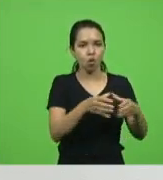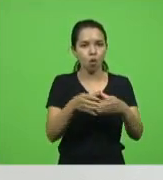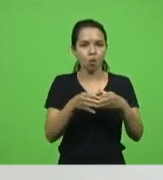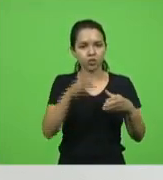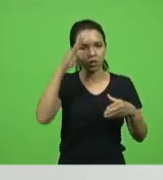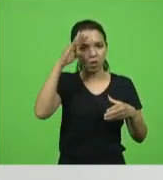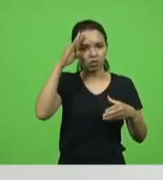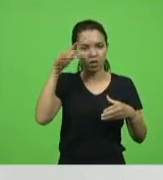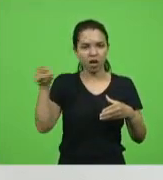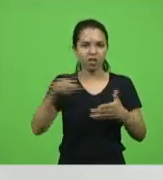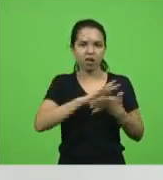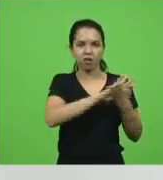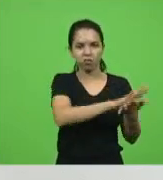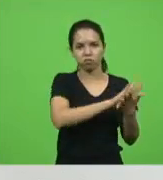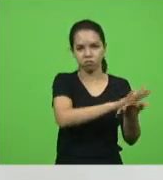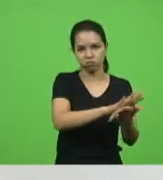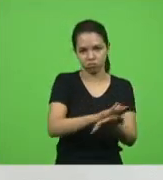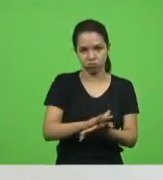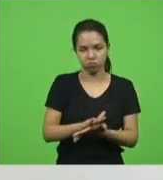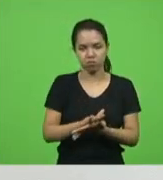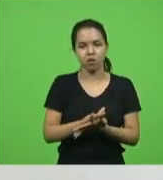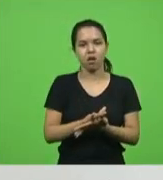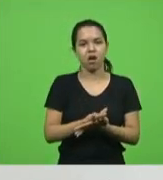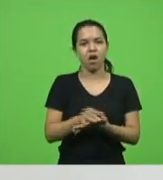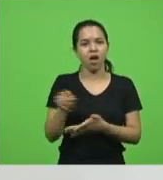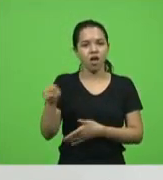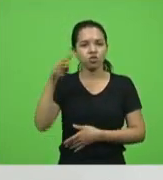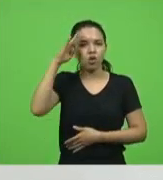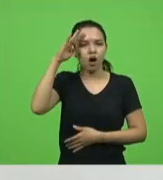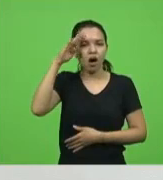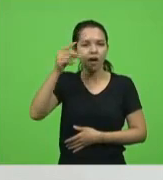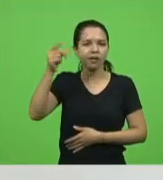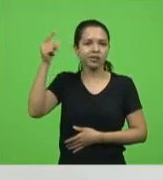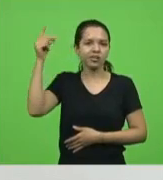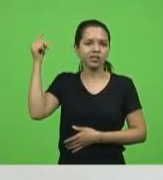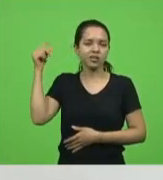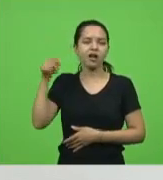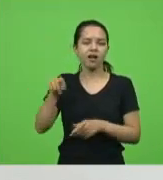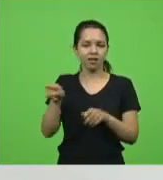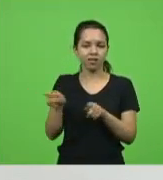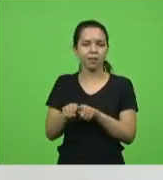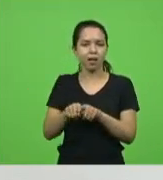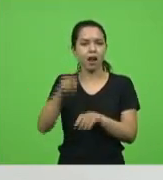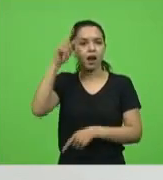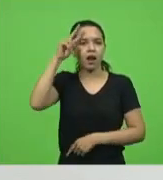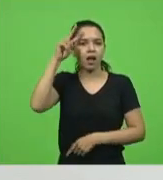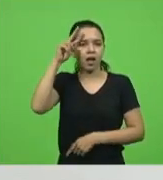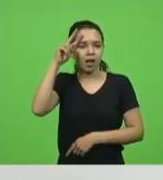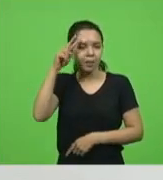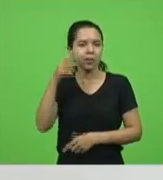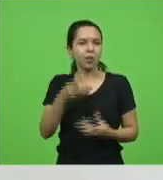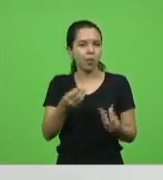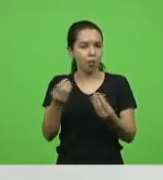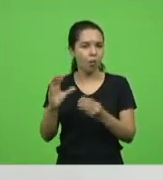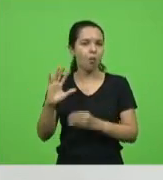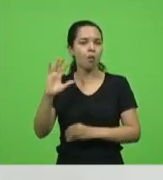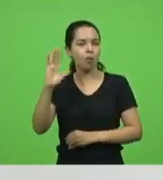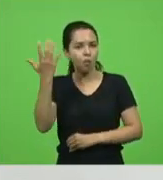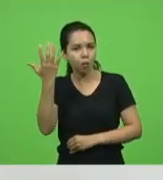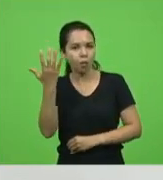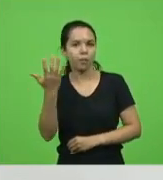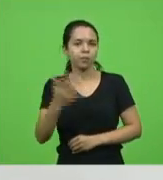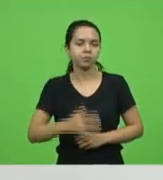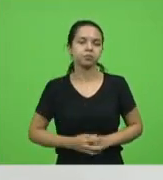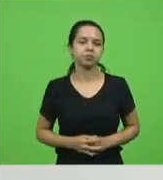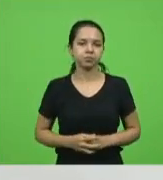mesmo. E esses soldados mais antigos, esses antigão que estão por aí, vão se lembrar de várias situações dessas ao decorrer da vida deles e que